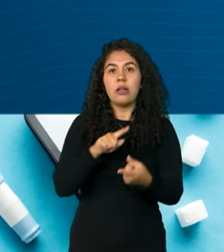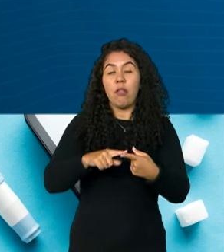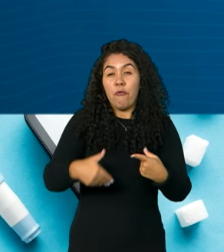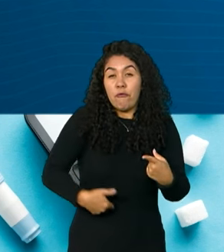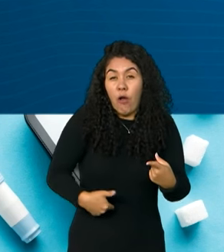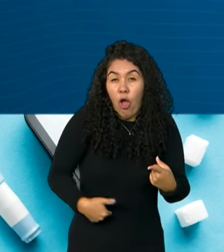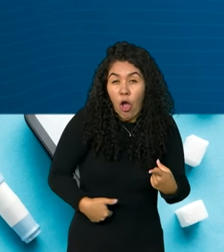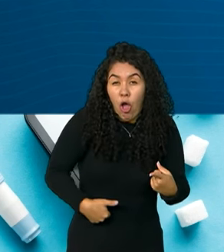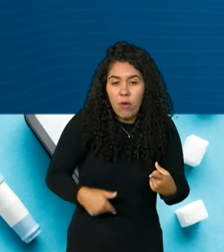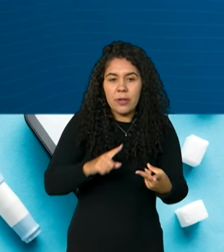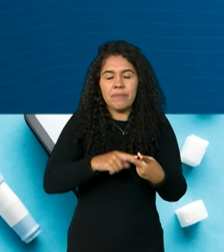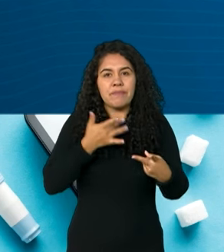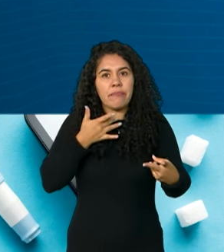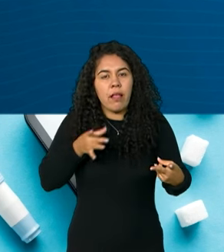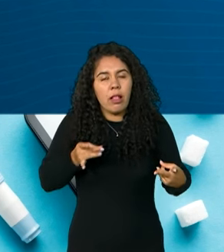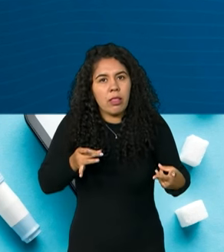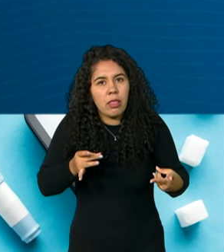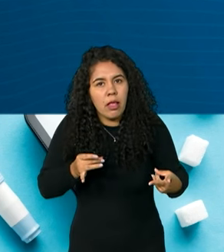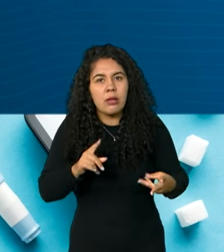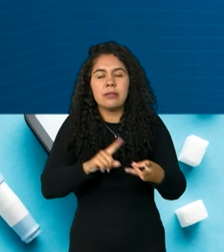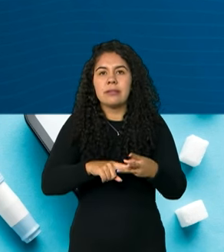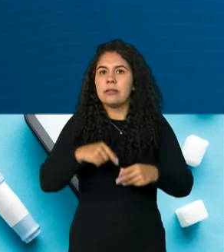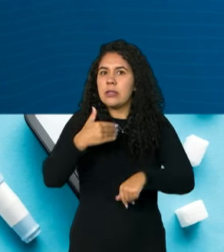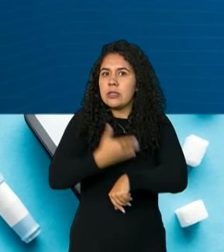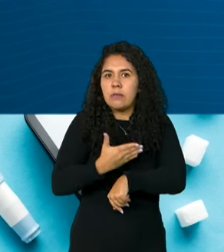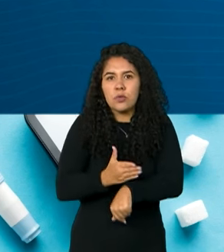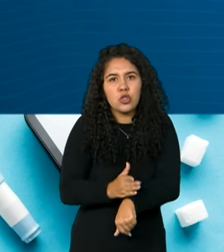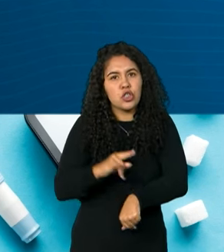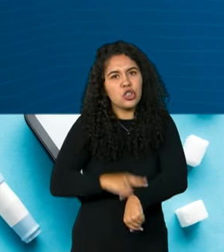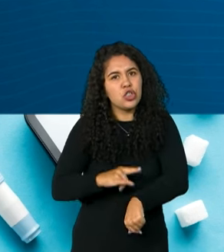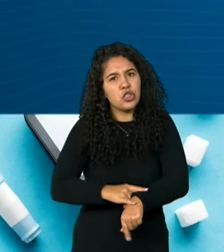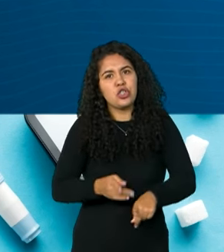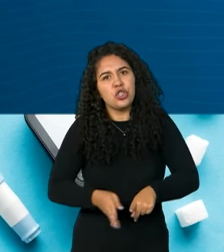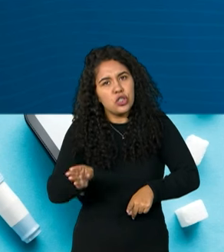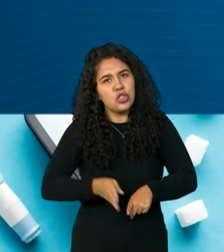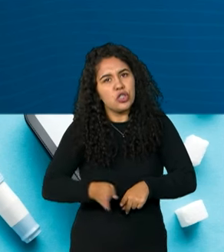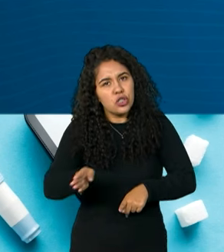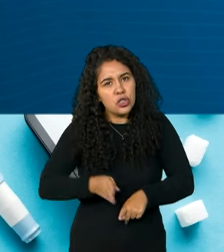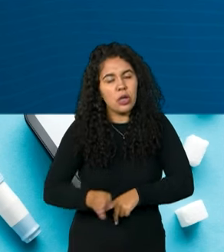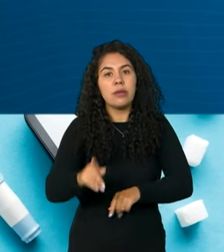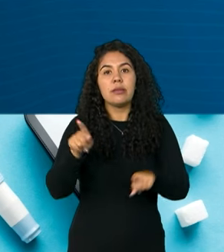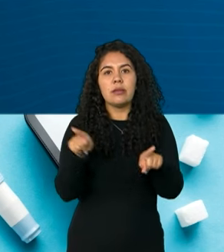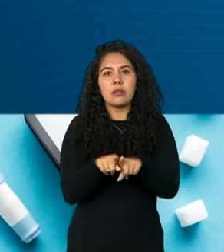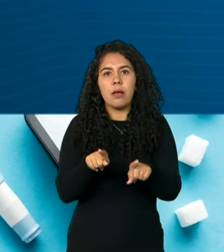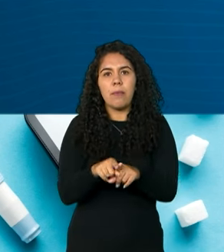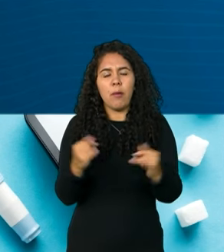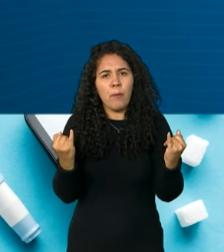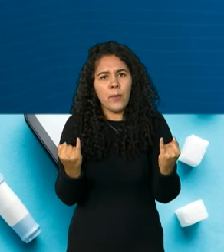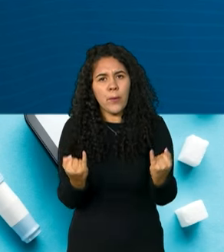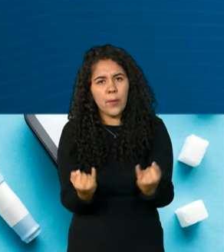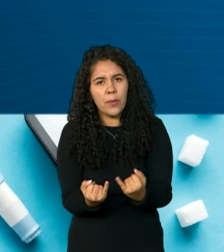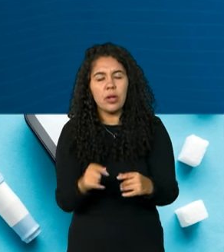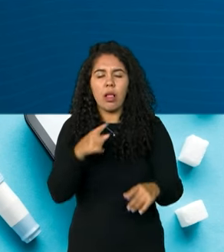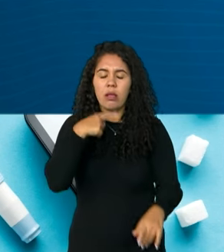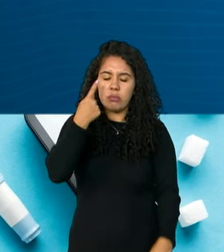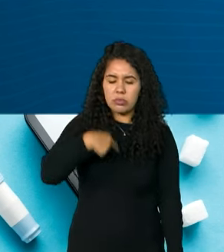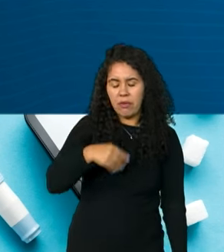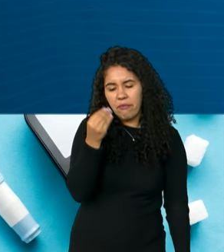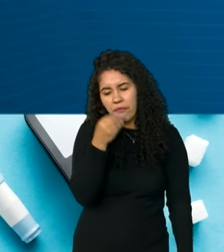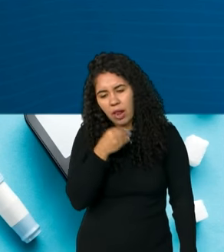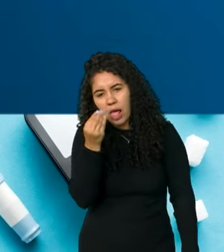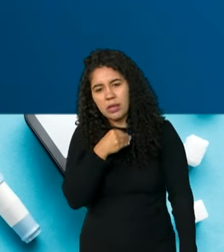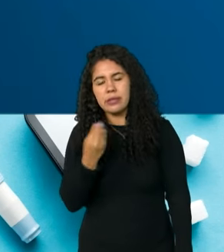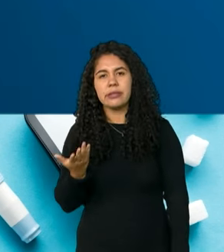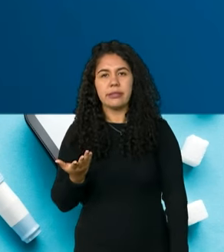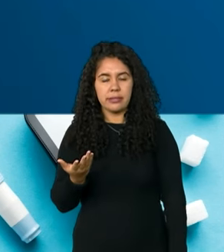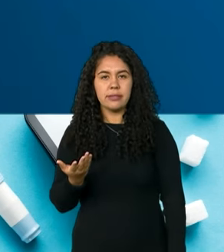sede excessiva, vontade de urinar várias vezes ao dia, perda de peso, fraqueza e fadiga.